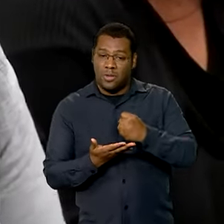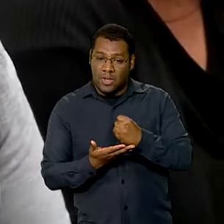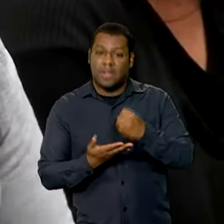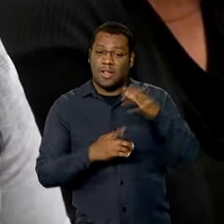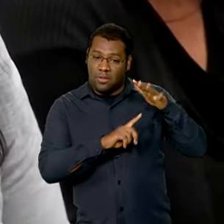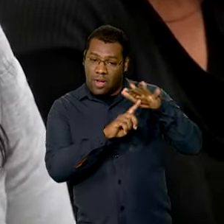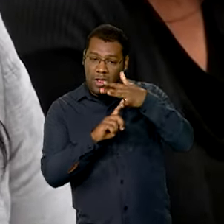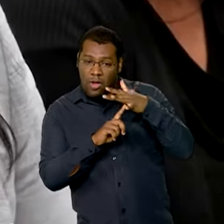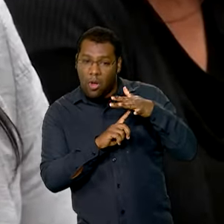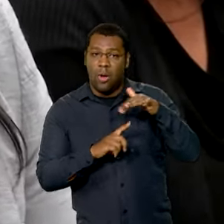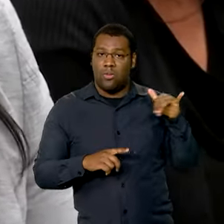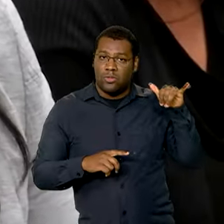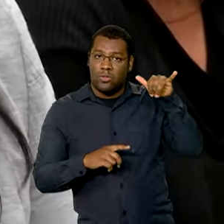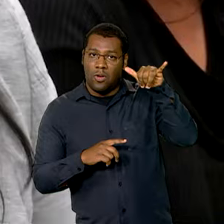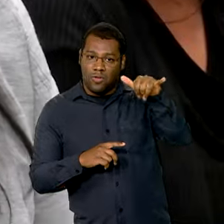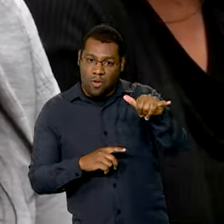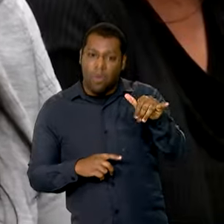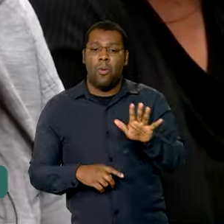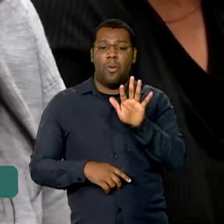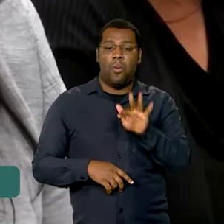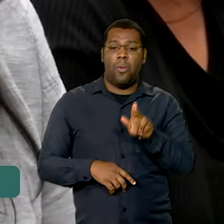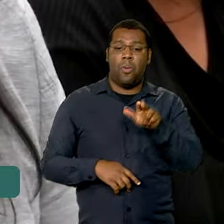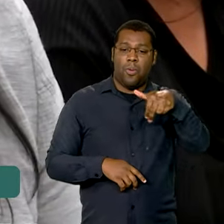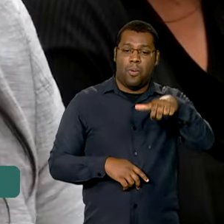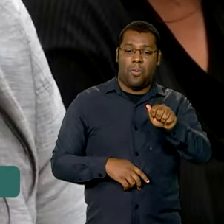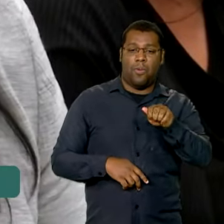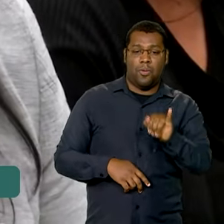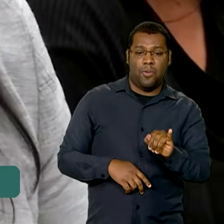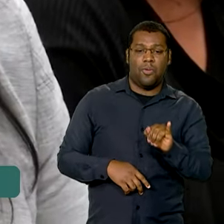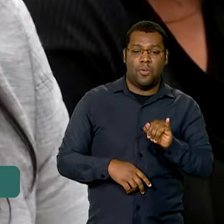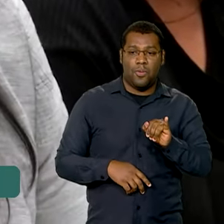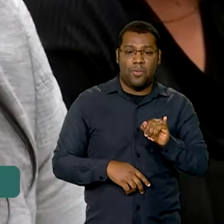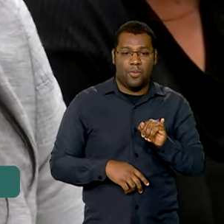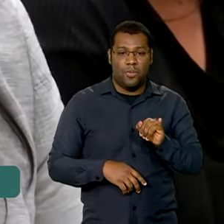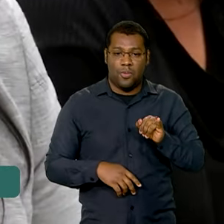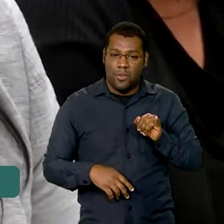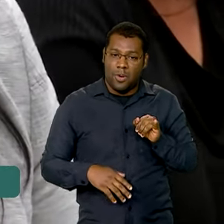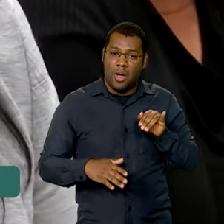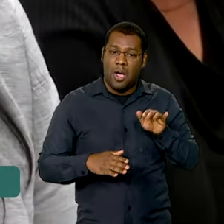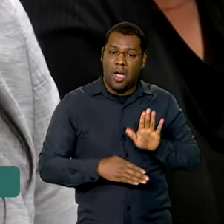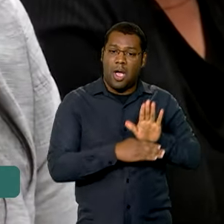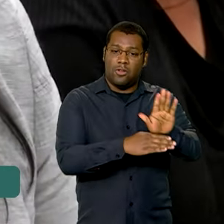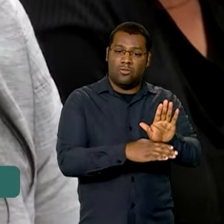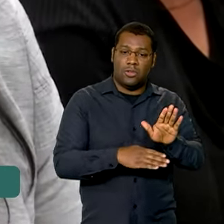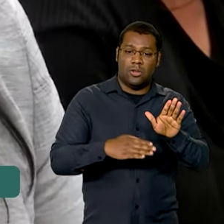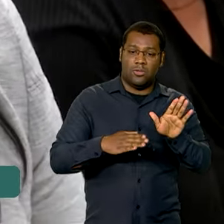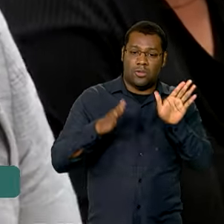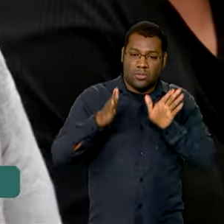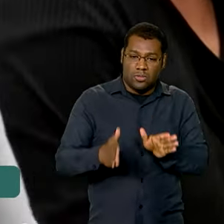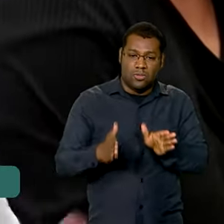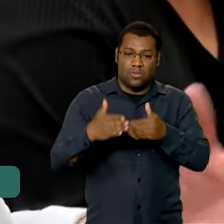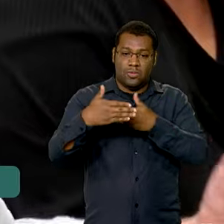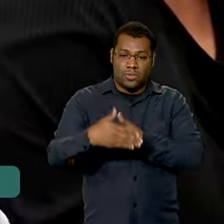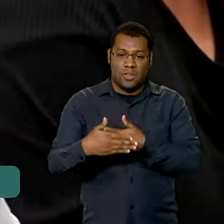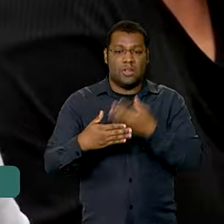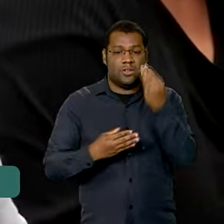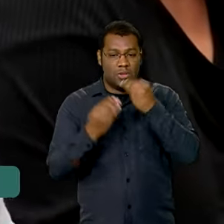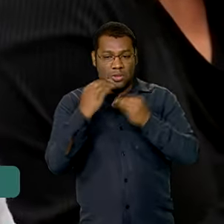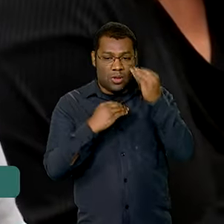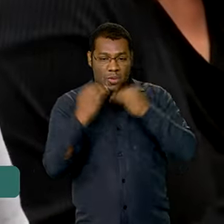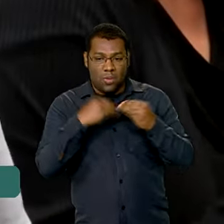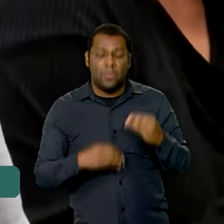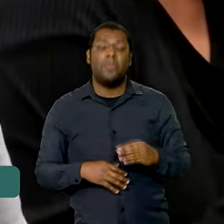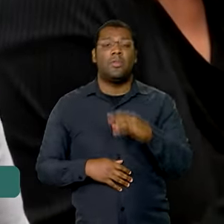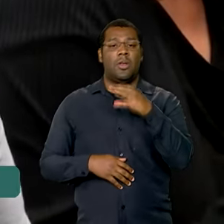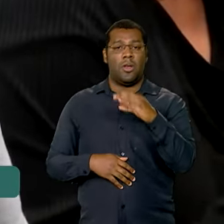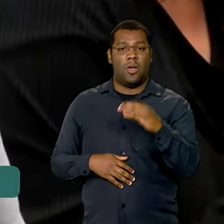novamente, faz esse trabalho de distribuição e entrega. As cestas são adquiridas pela CONAB, a